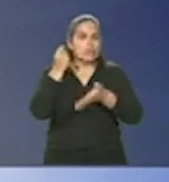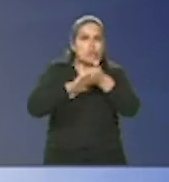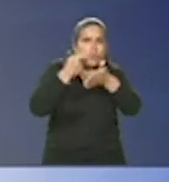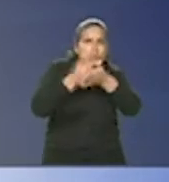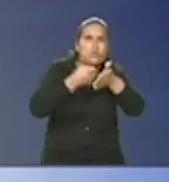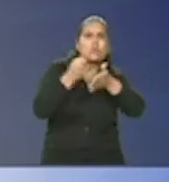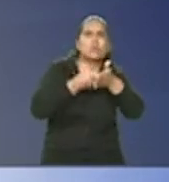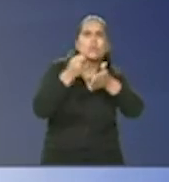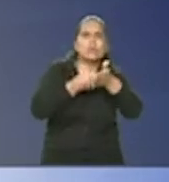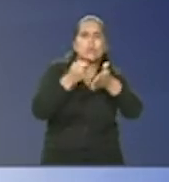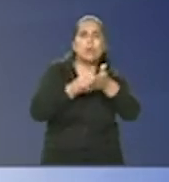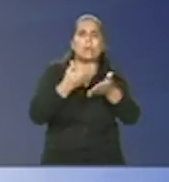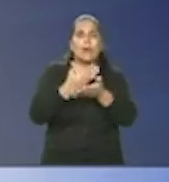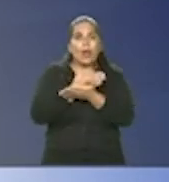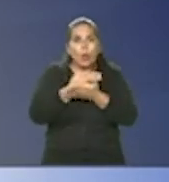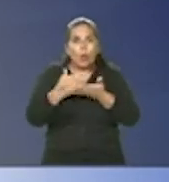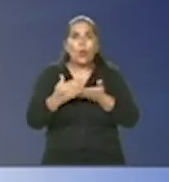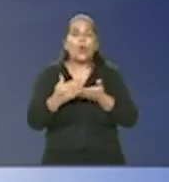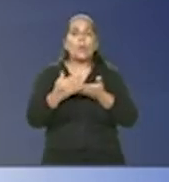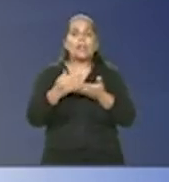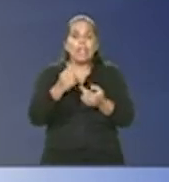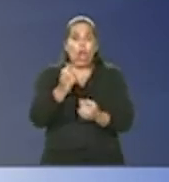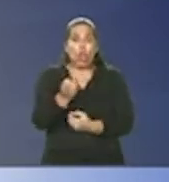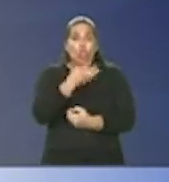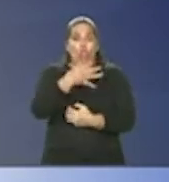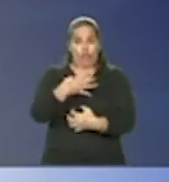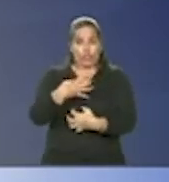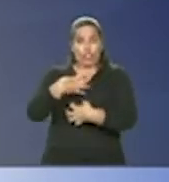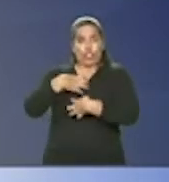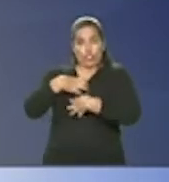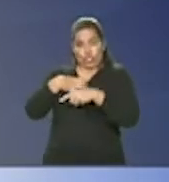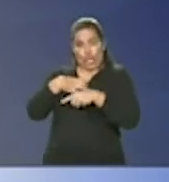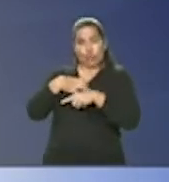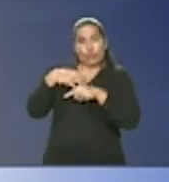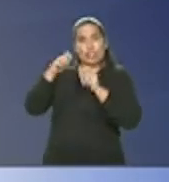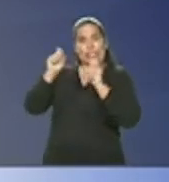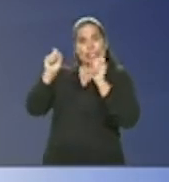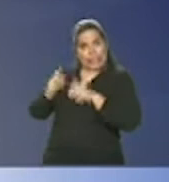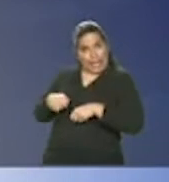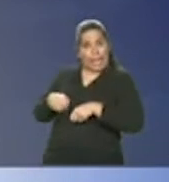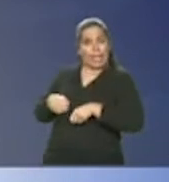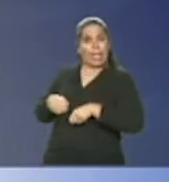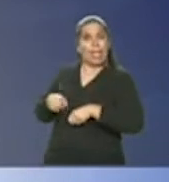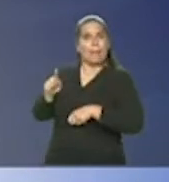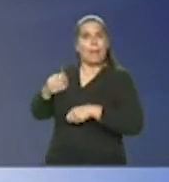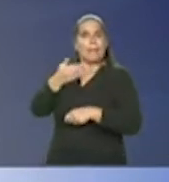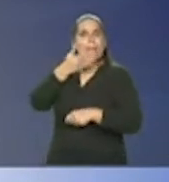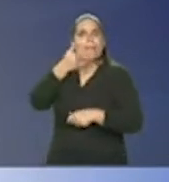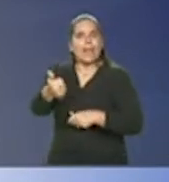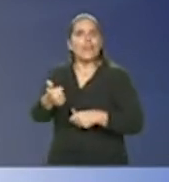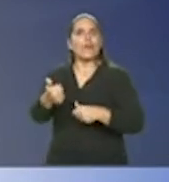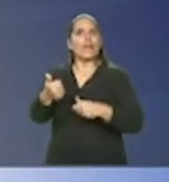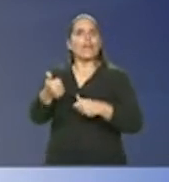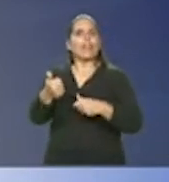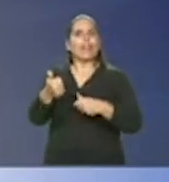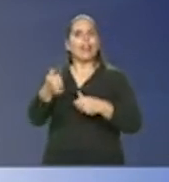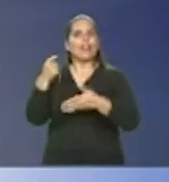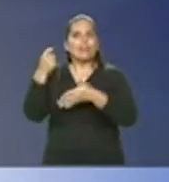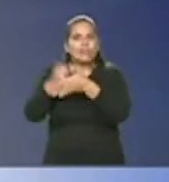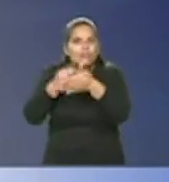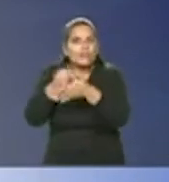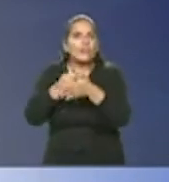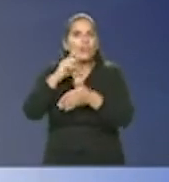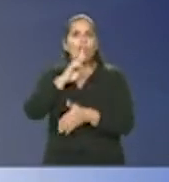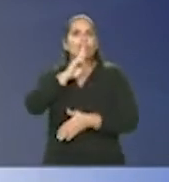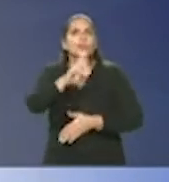começarmos a explorar novos modelos que possam auxiliar mais ainda na tomada de decisão